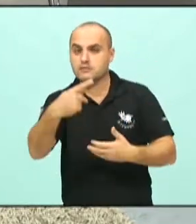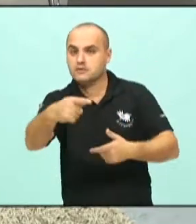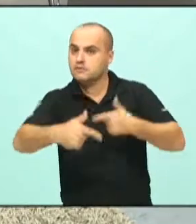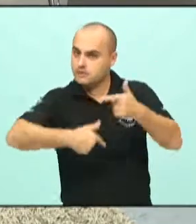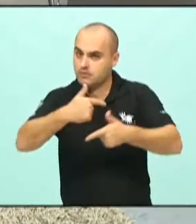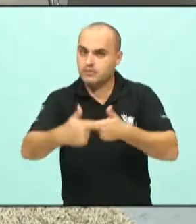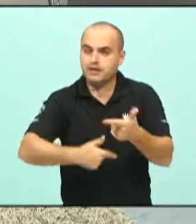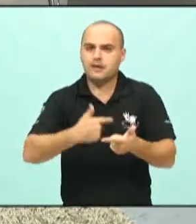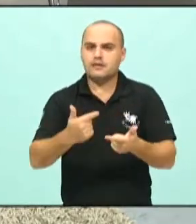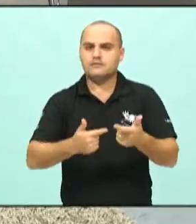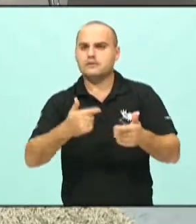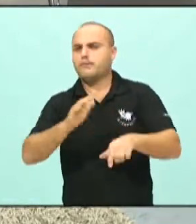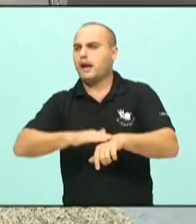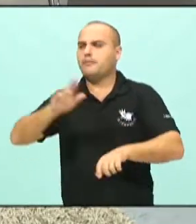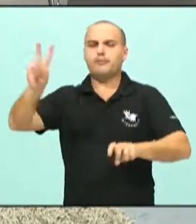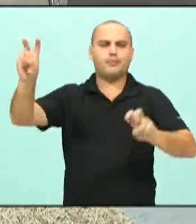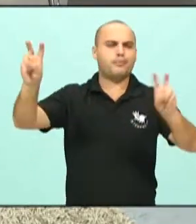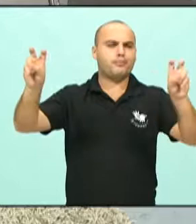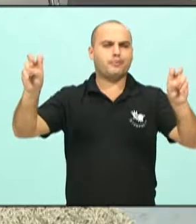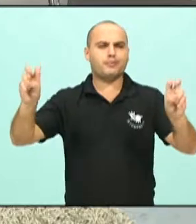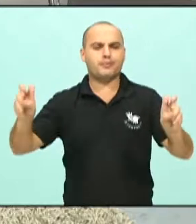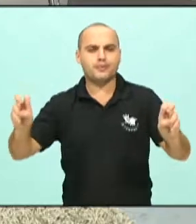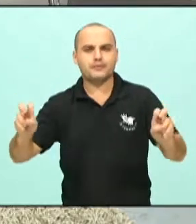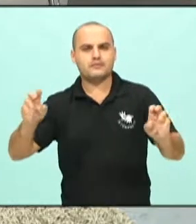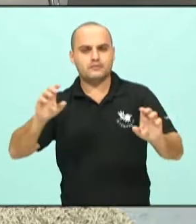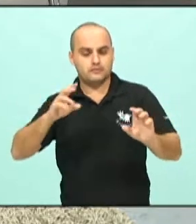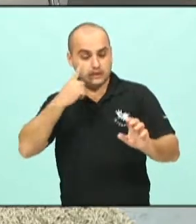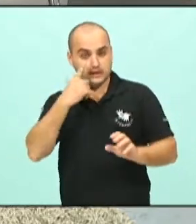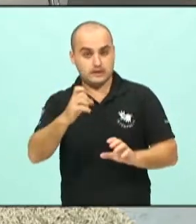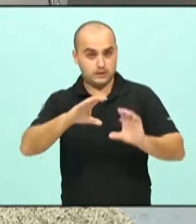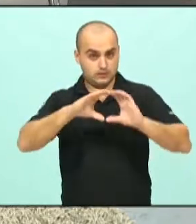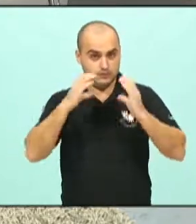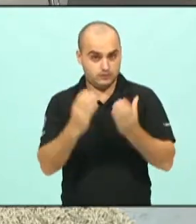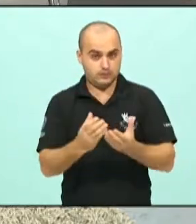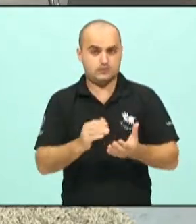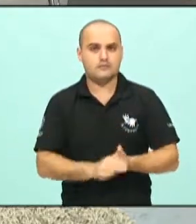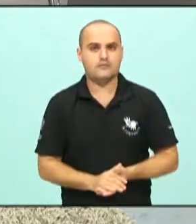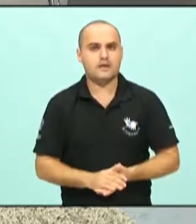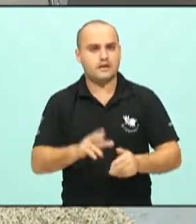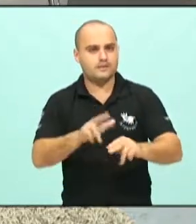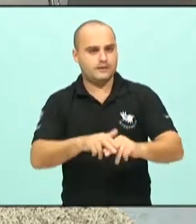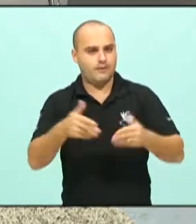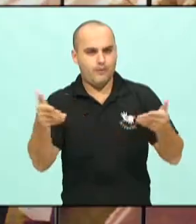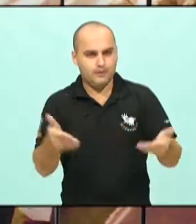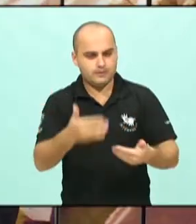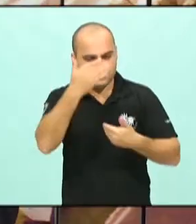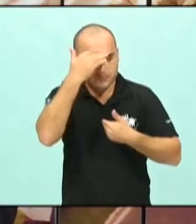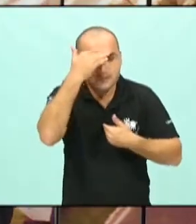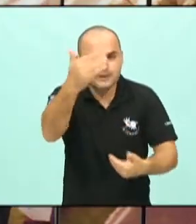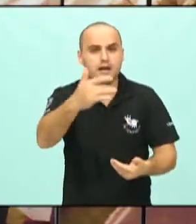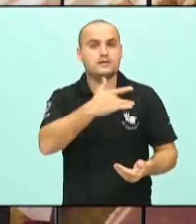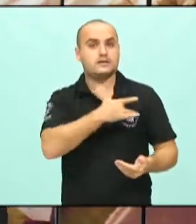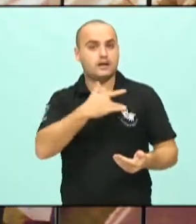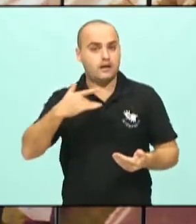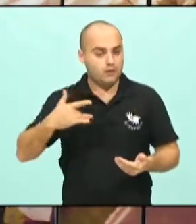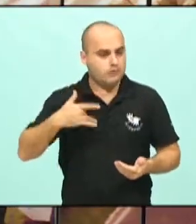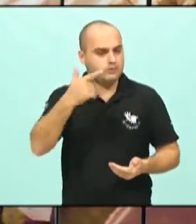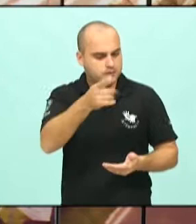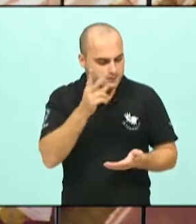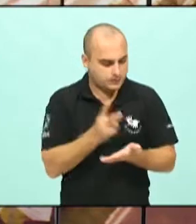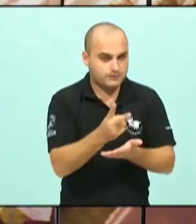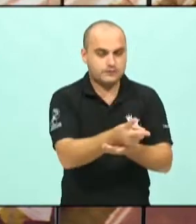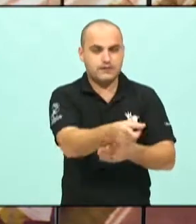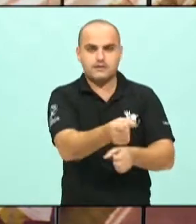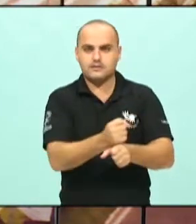parlamentar e tantos outros assuntos que são de interesse da nossa coletividade. Por hoje, muito obrigado ao senhor, saúde para o senhor continuar esse ano